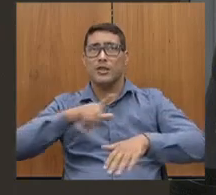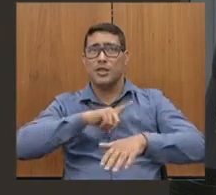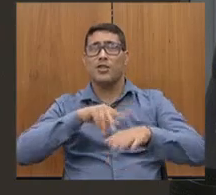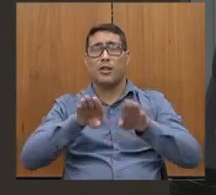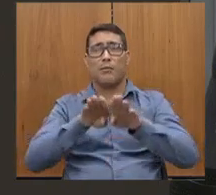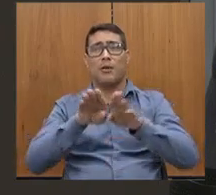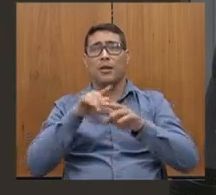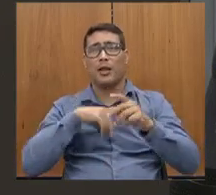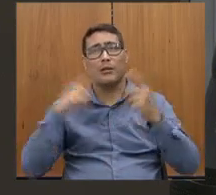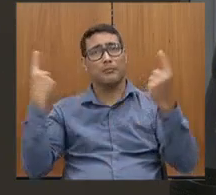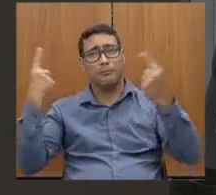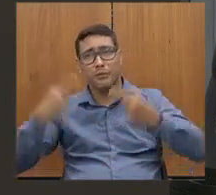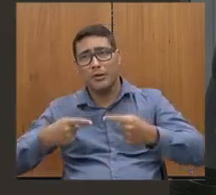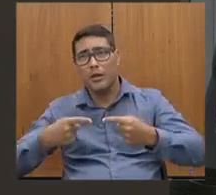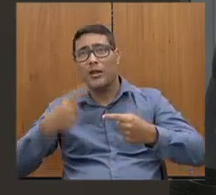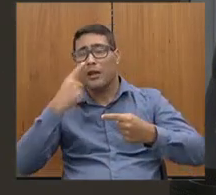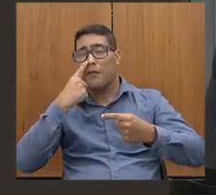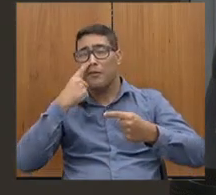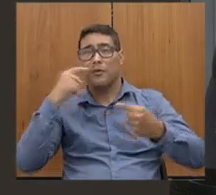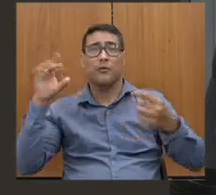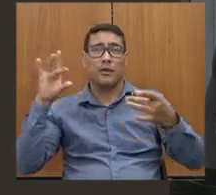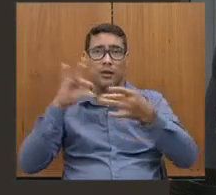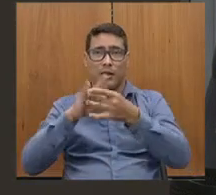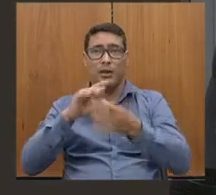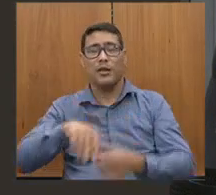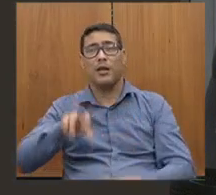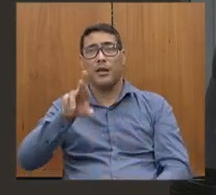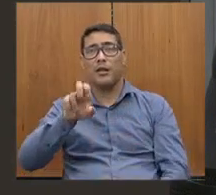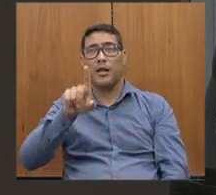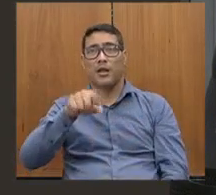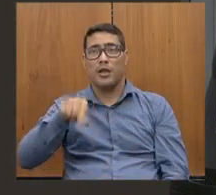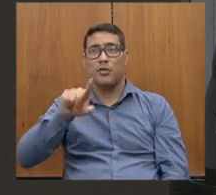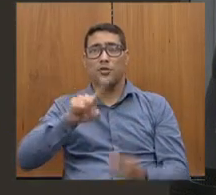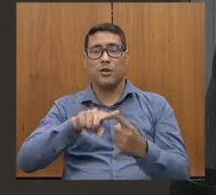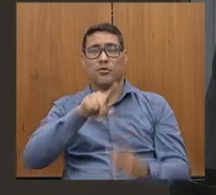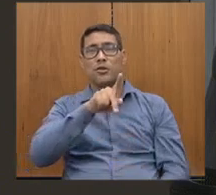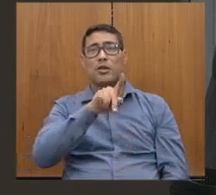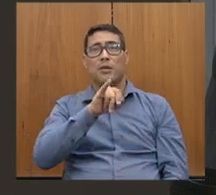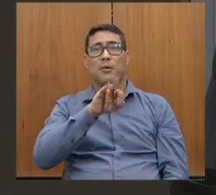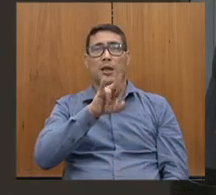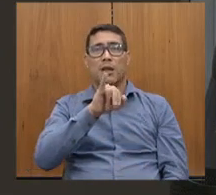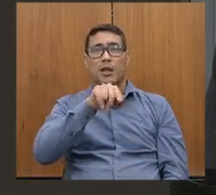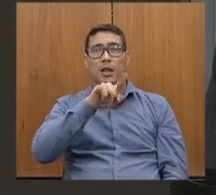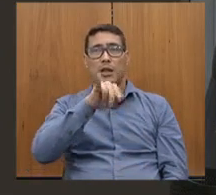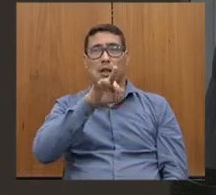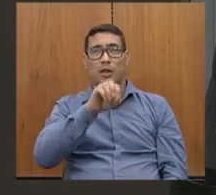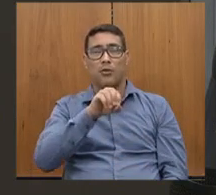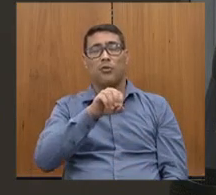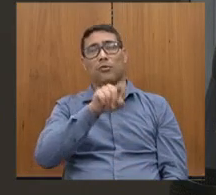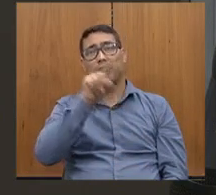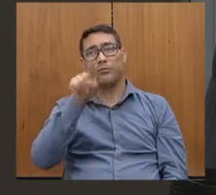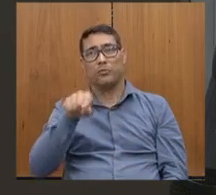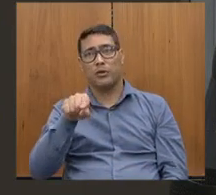que ligue ali aquela região de cidades como o Periquito, como o Naque,